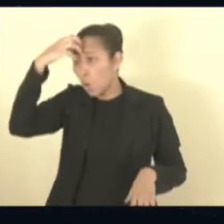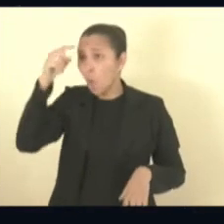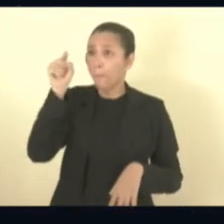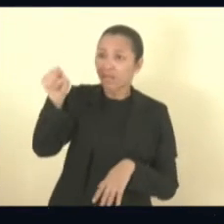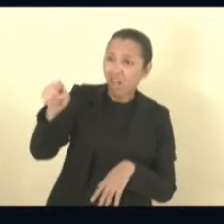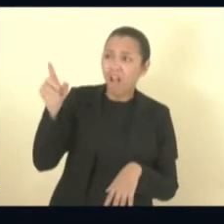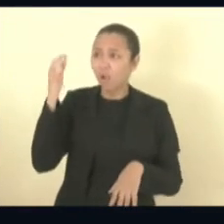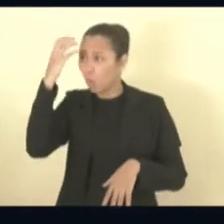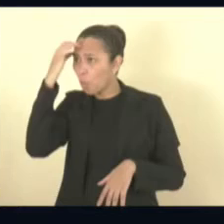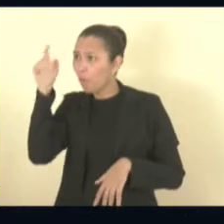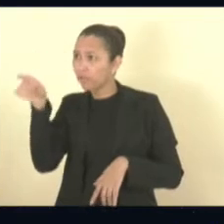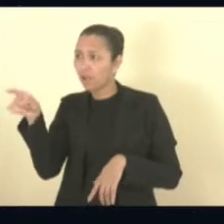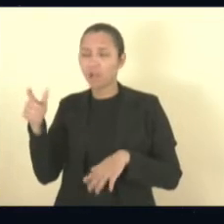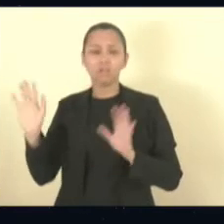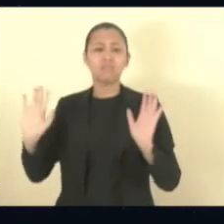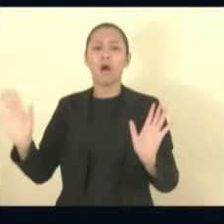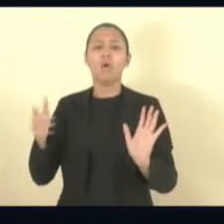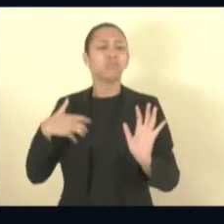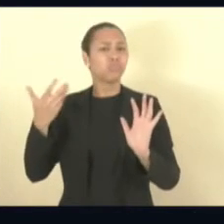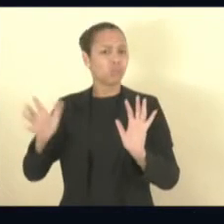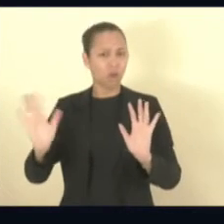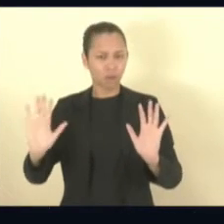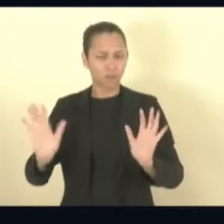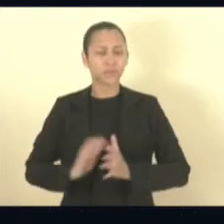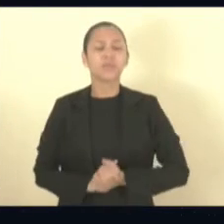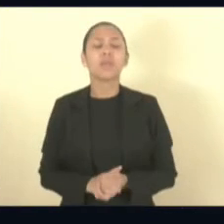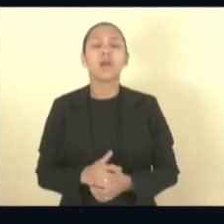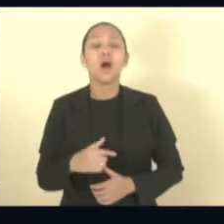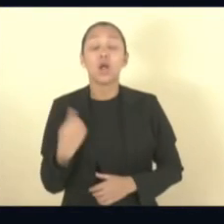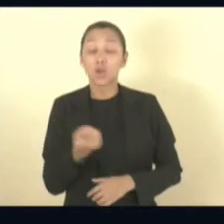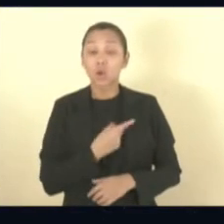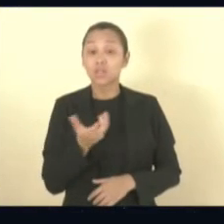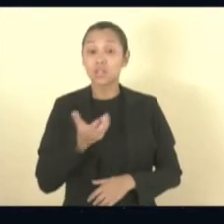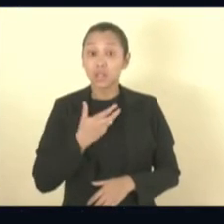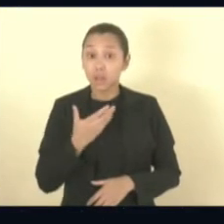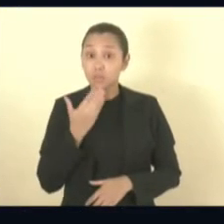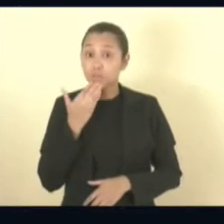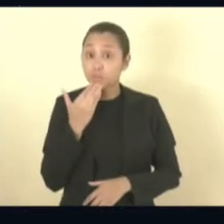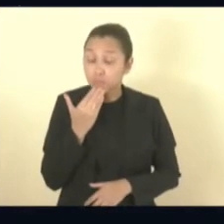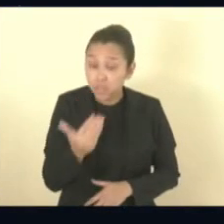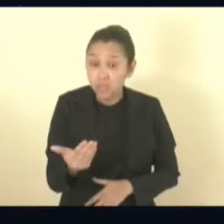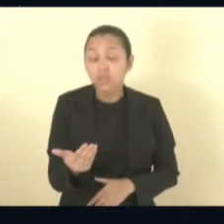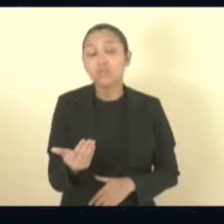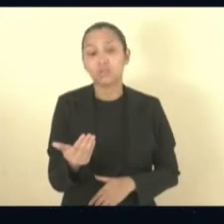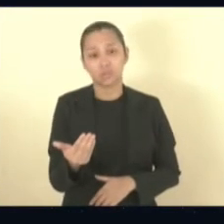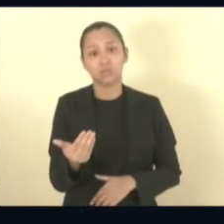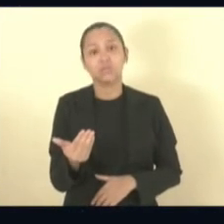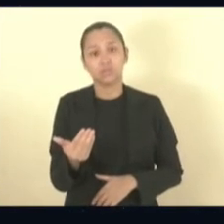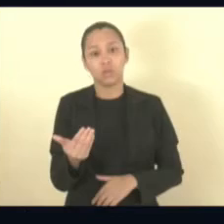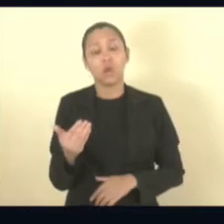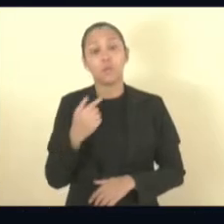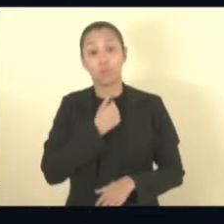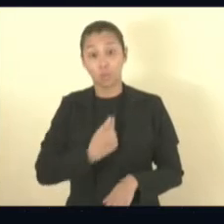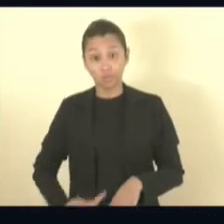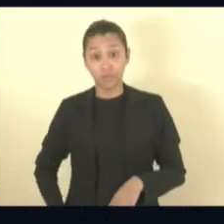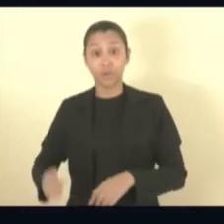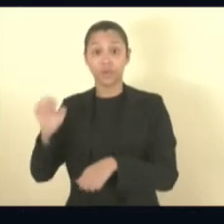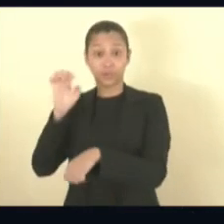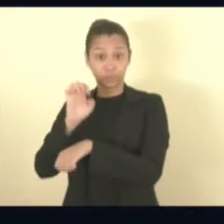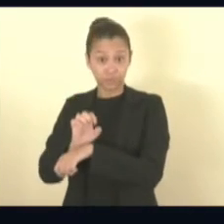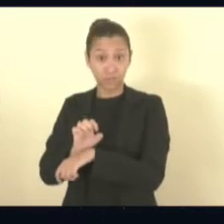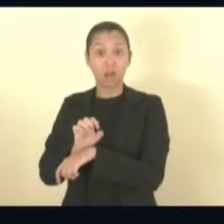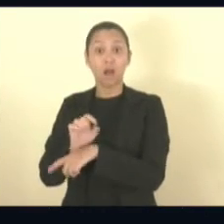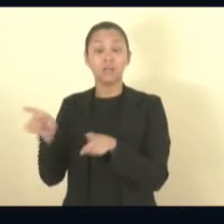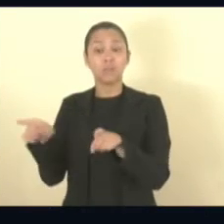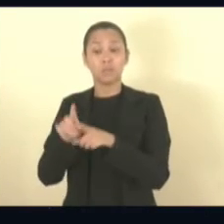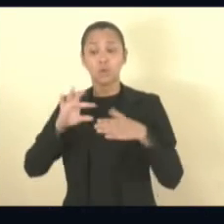o que nós fizemos em favor do trânsito, nós queremos apelar para o governo do Estado, para